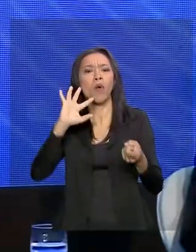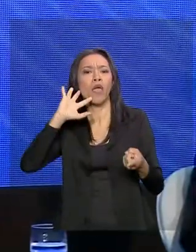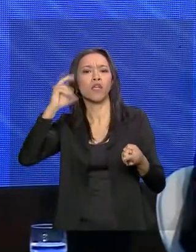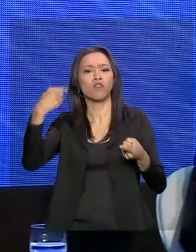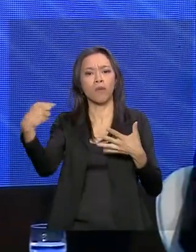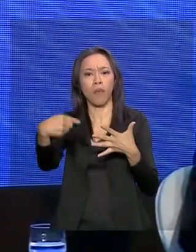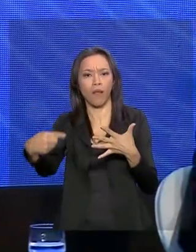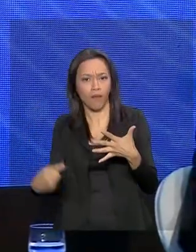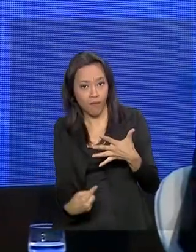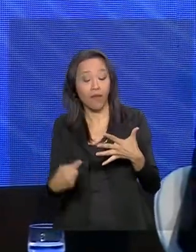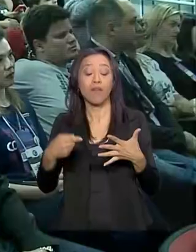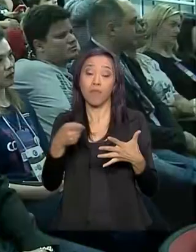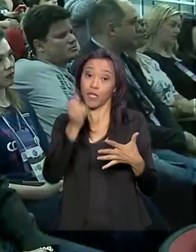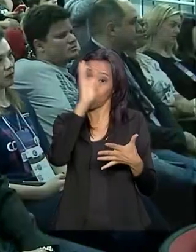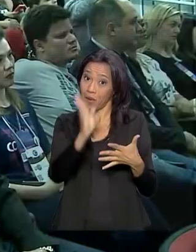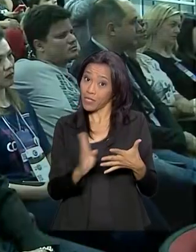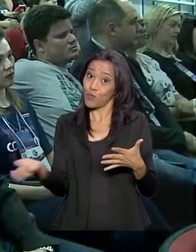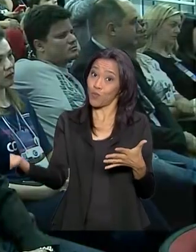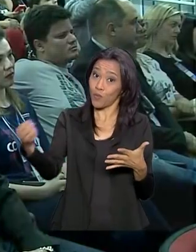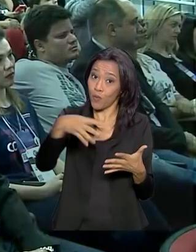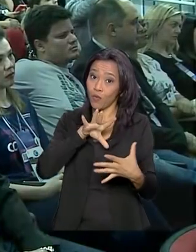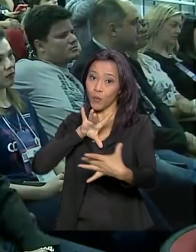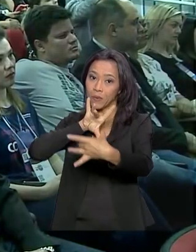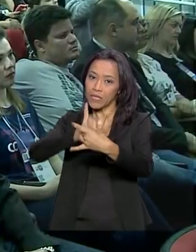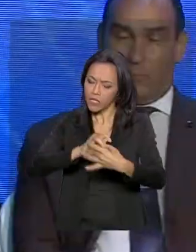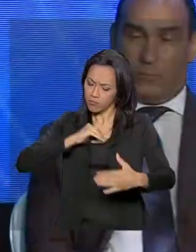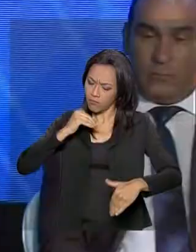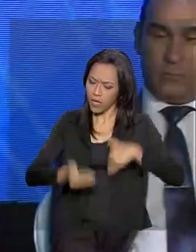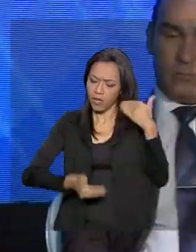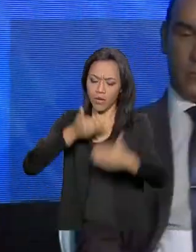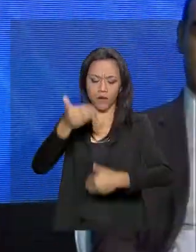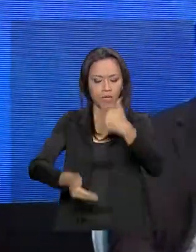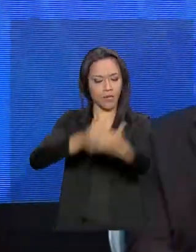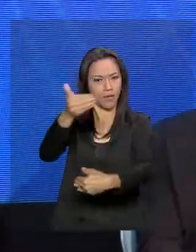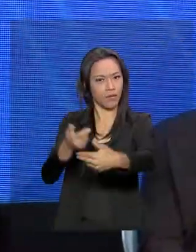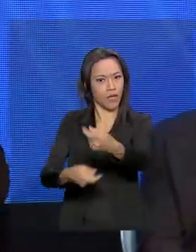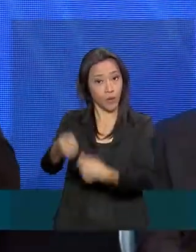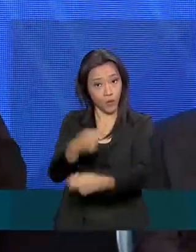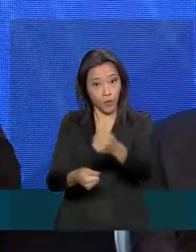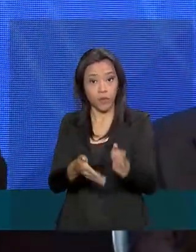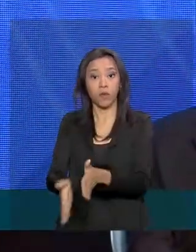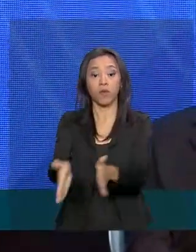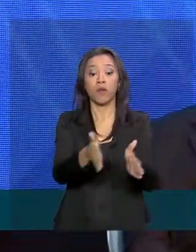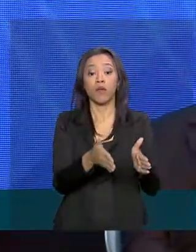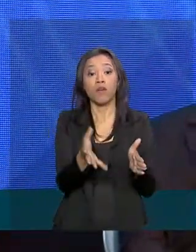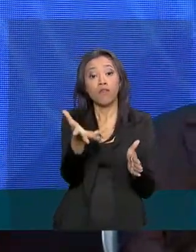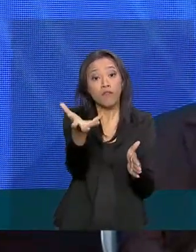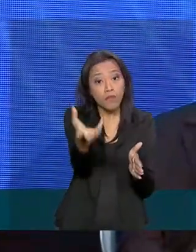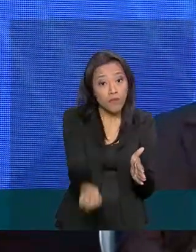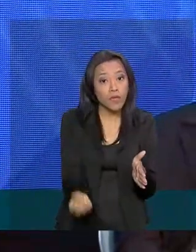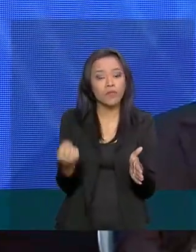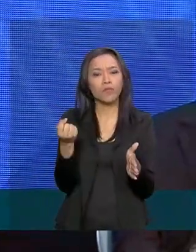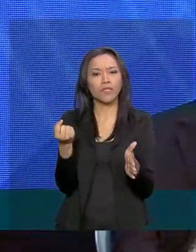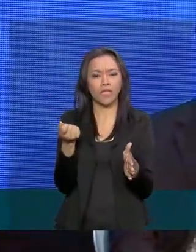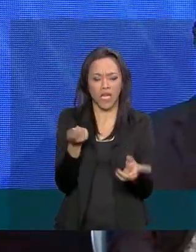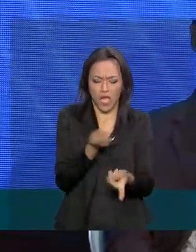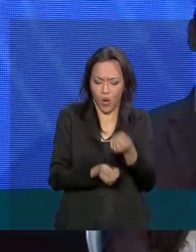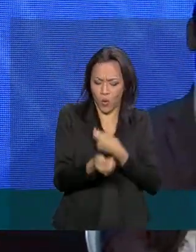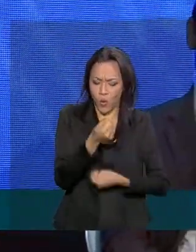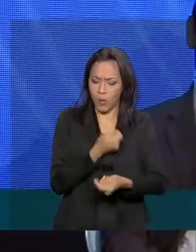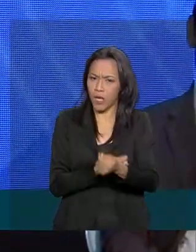Brasil ingresse em um novo ciclo de crescimento econômico. Vamos buscar recolocar a economia nos trilhos,